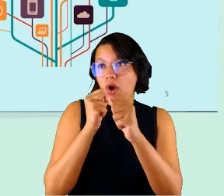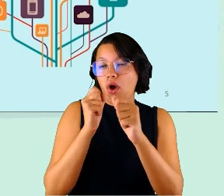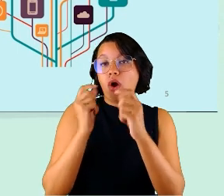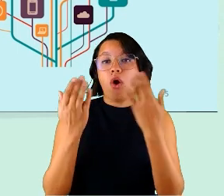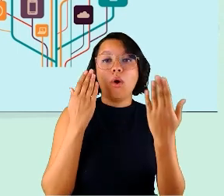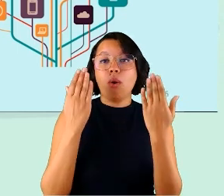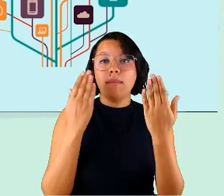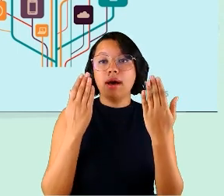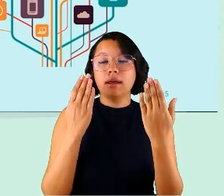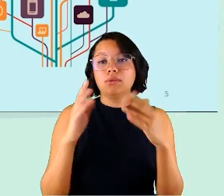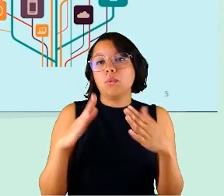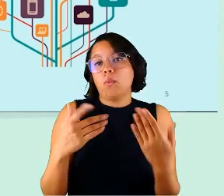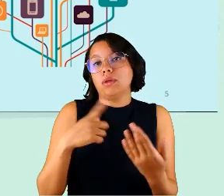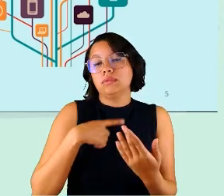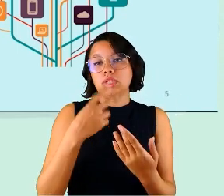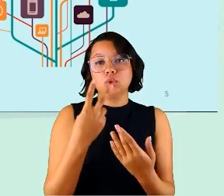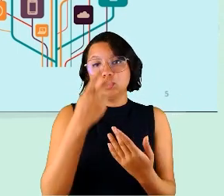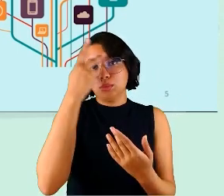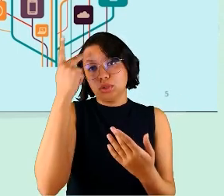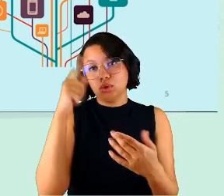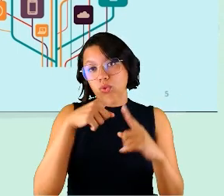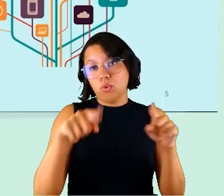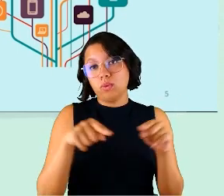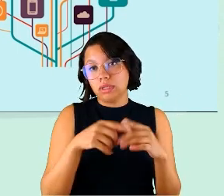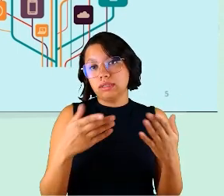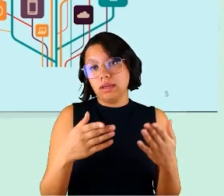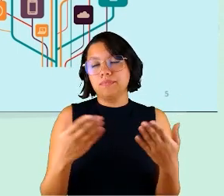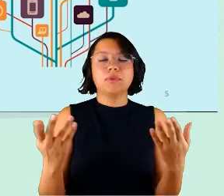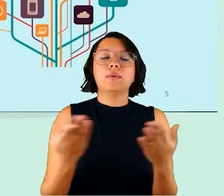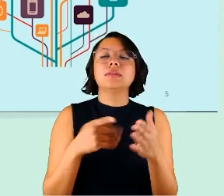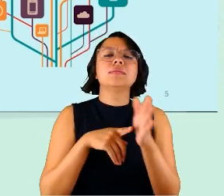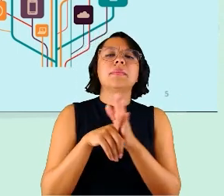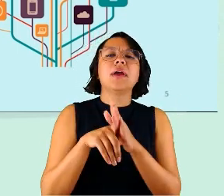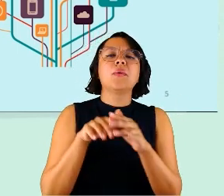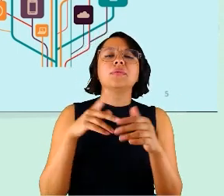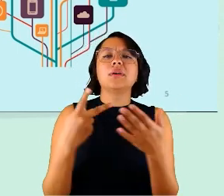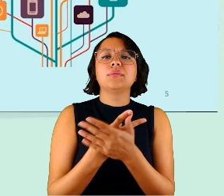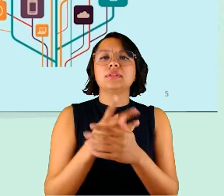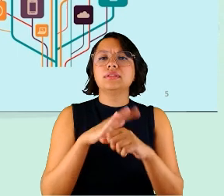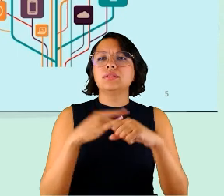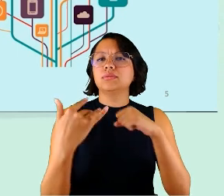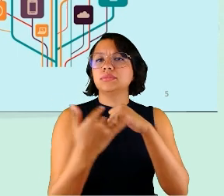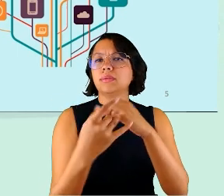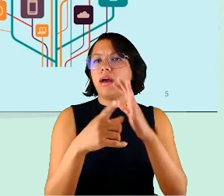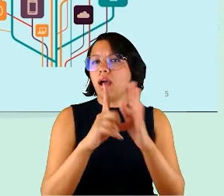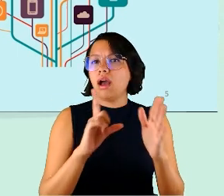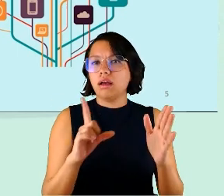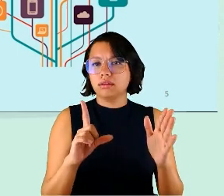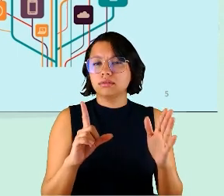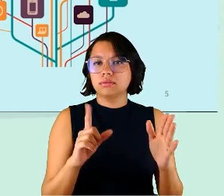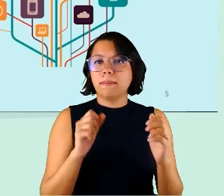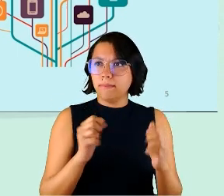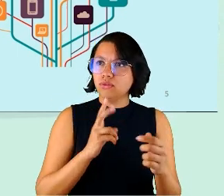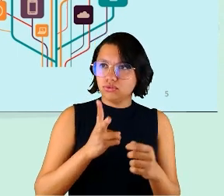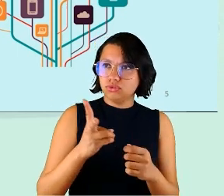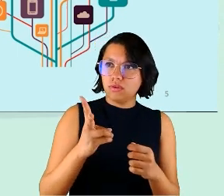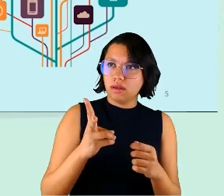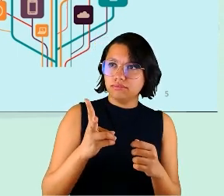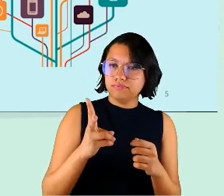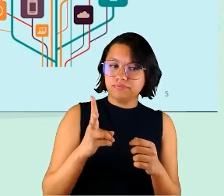surgiam nas nossas conversas antes da pandemia. Não sei se posso seguir,